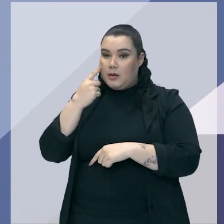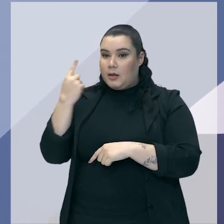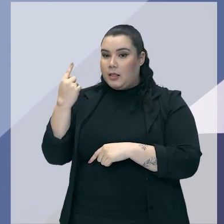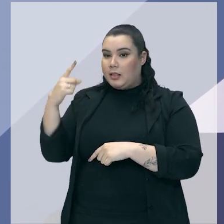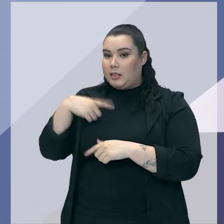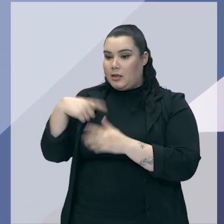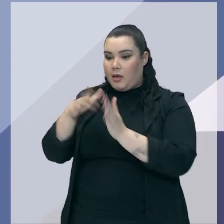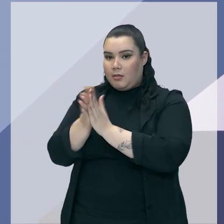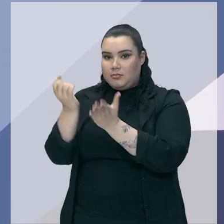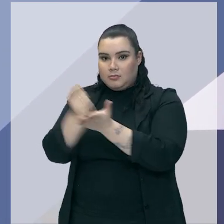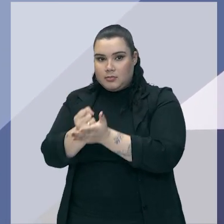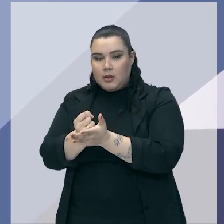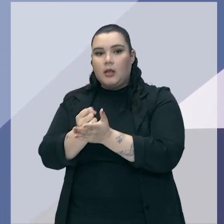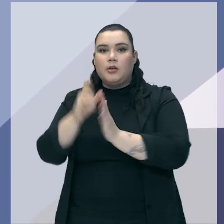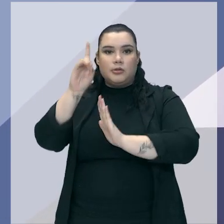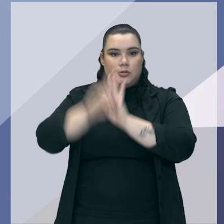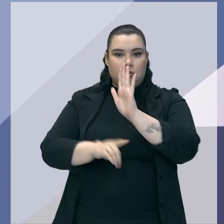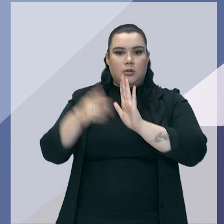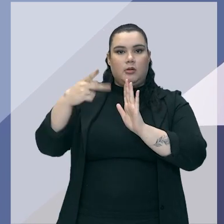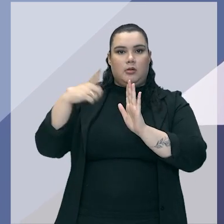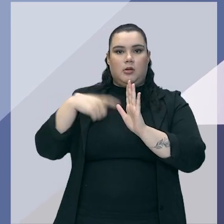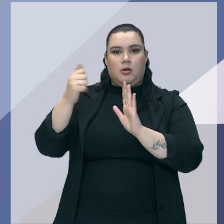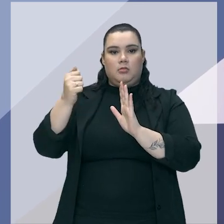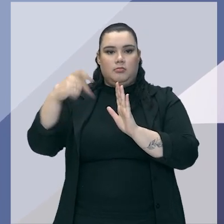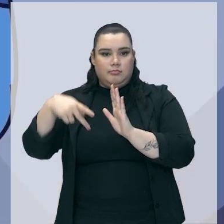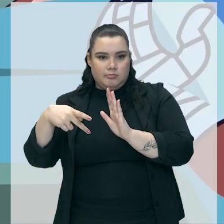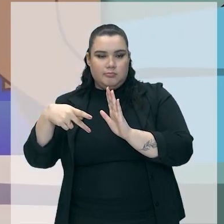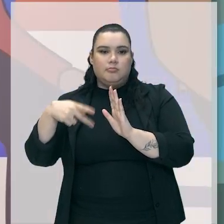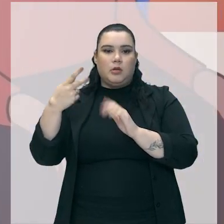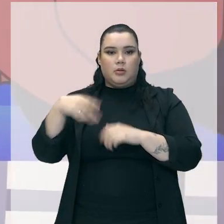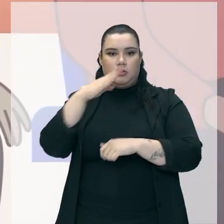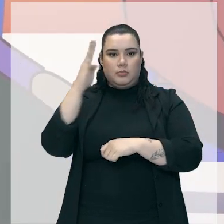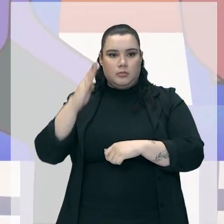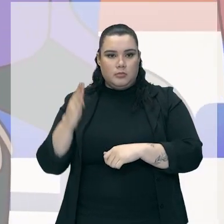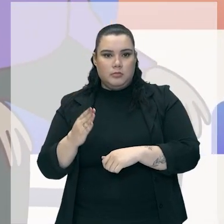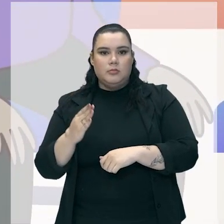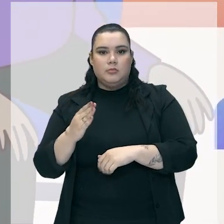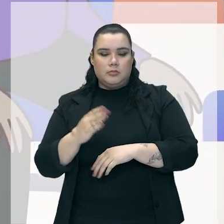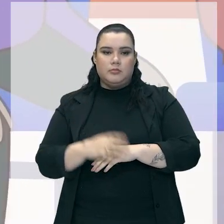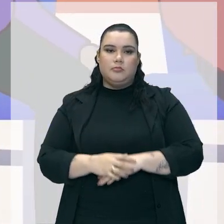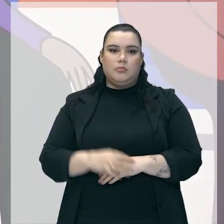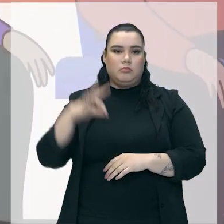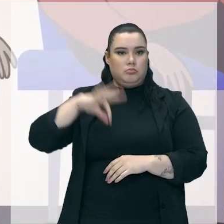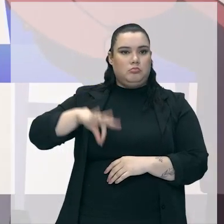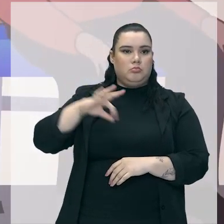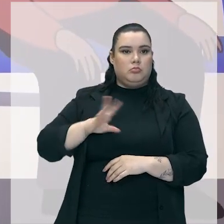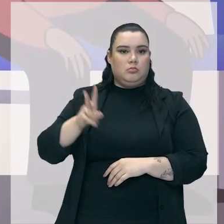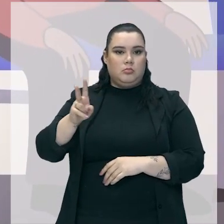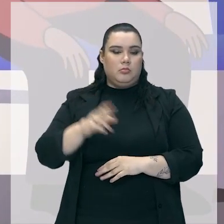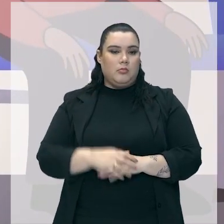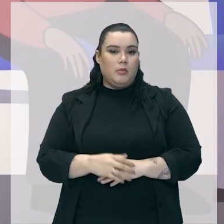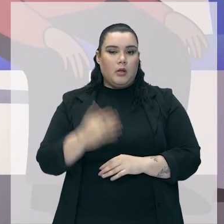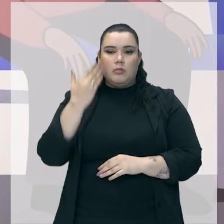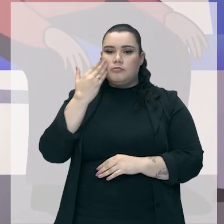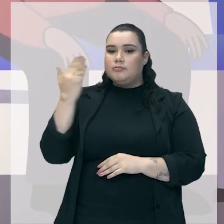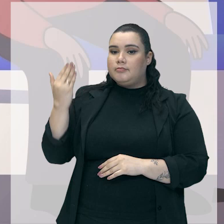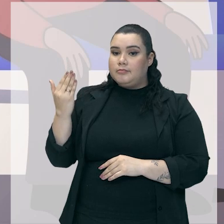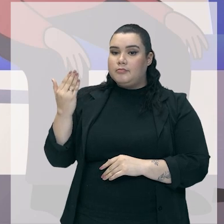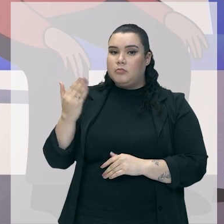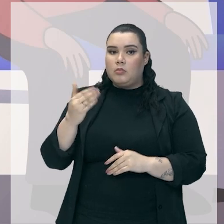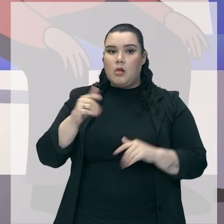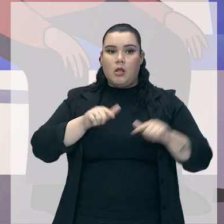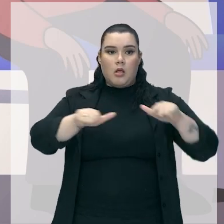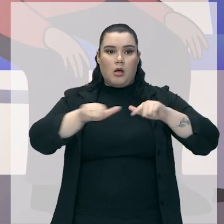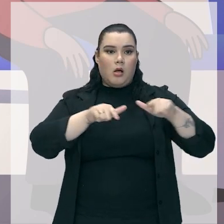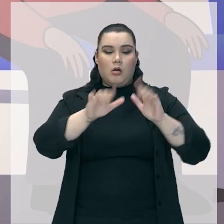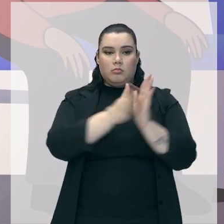direito ao INSS, aqui no Brasil, no caso, né? Previdência Social, ele continua recebendo. O trabalhador informal, por não ter esse direito,